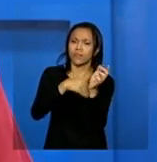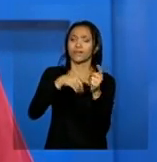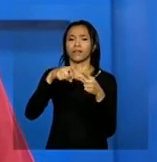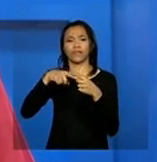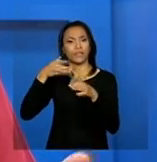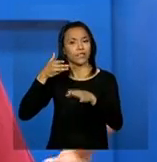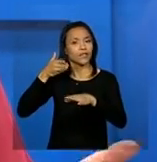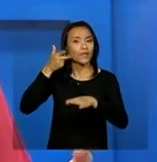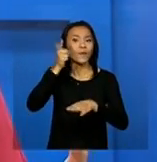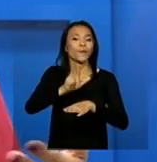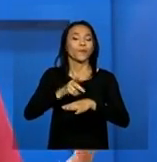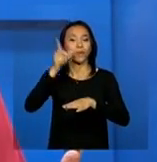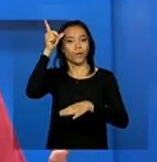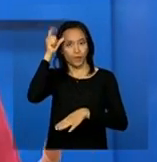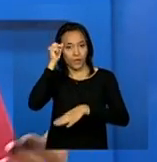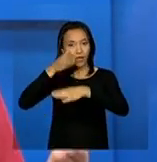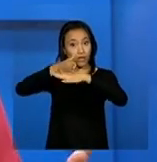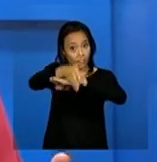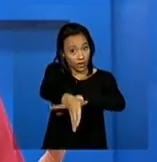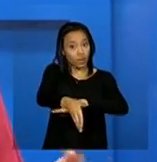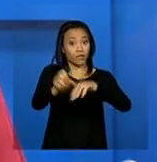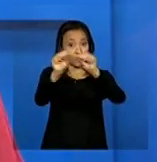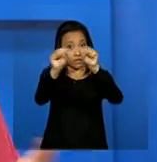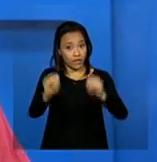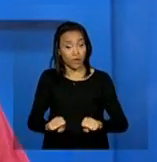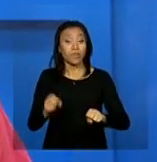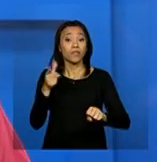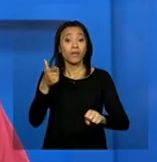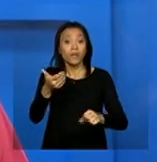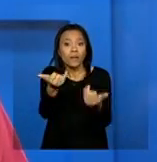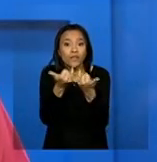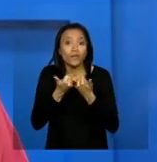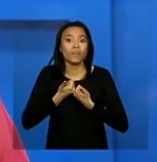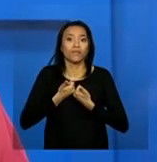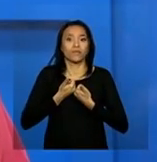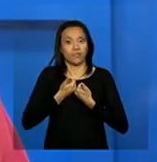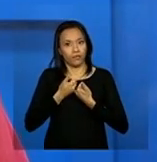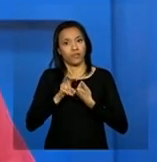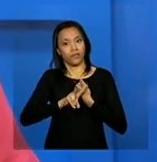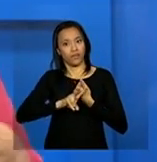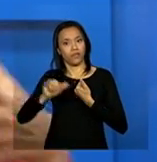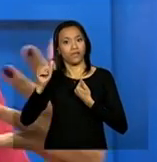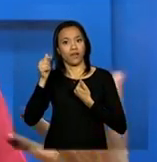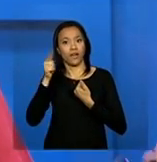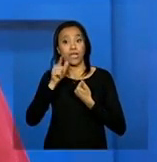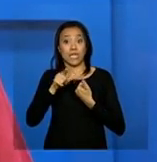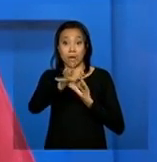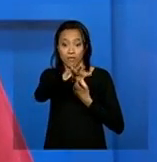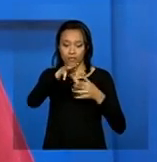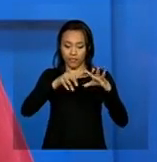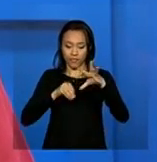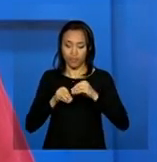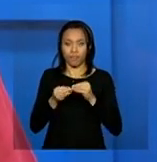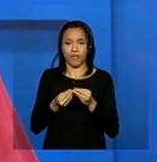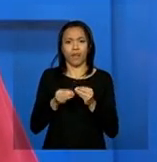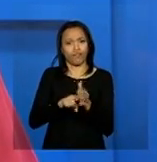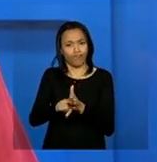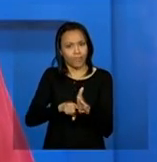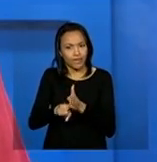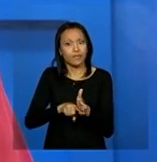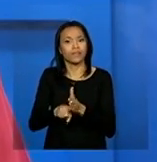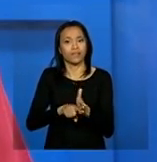propiciar e, principalmente, os dados que isso vai trazer até o CENSO, para que realmente seja uma coisa coesa.